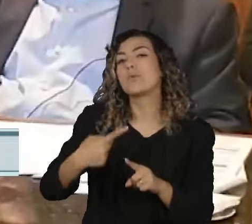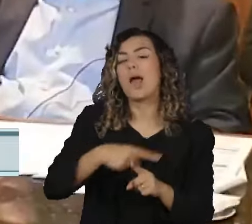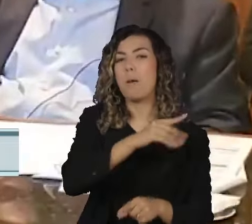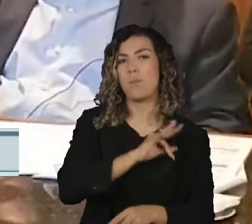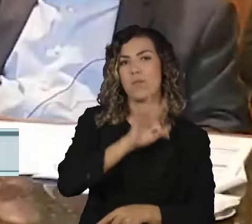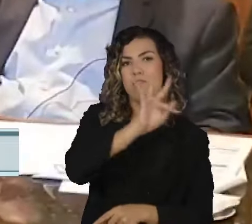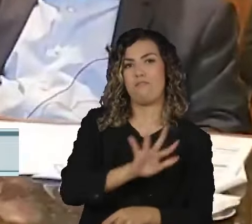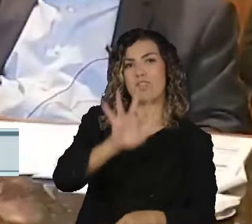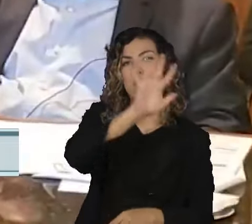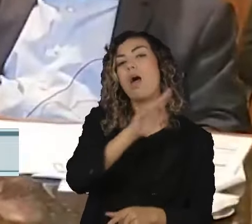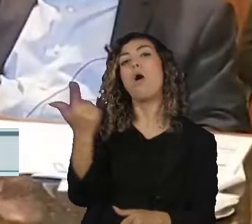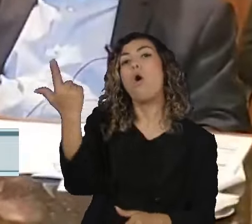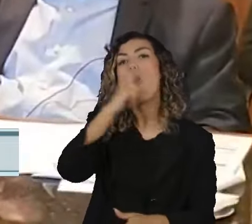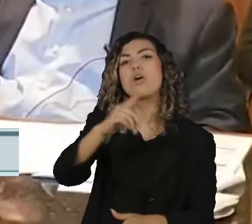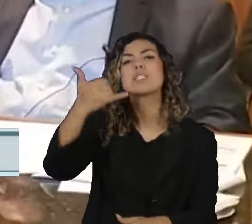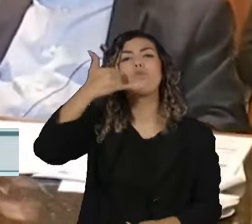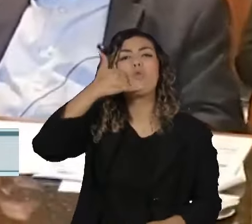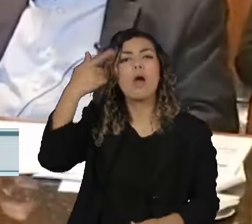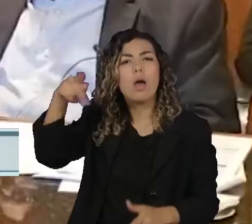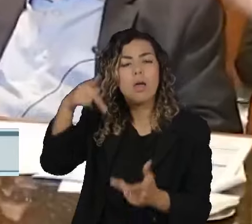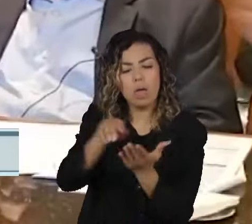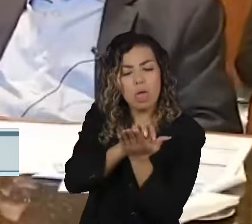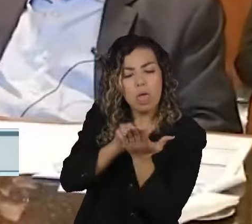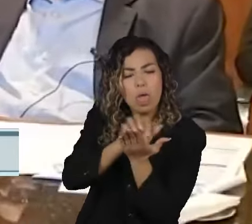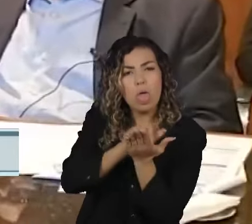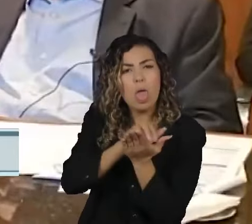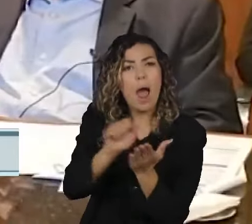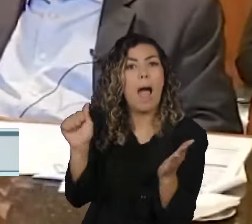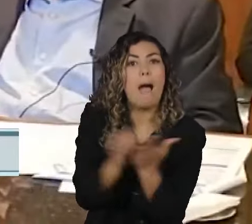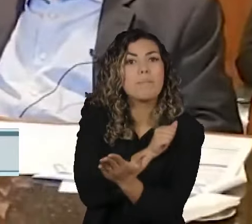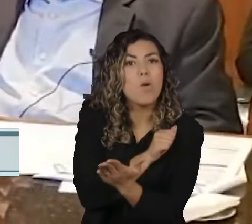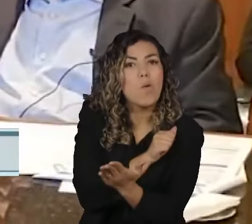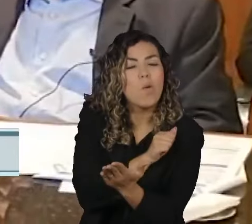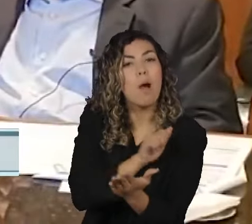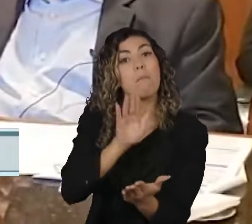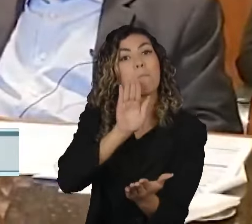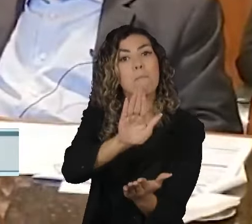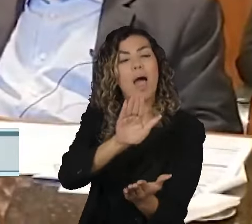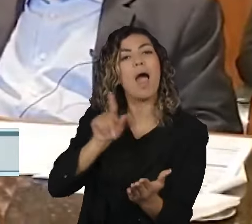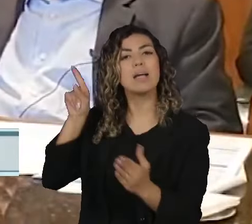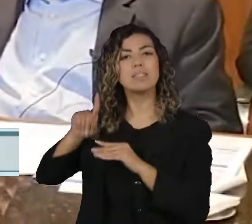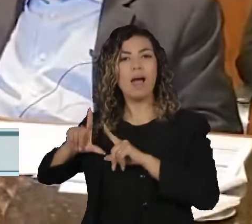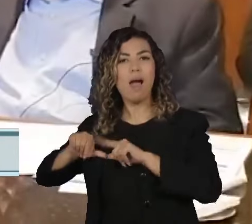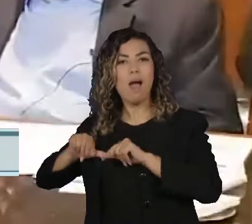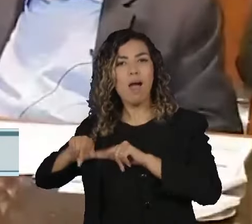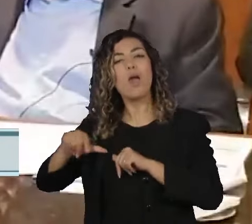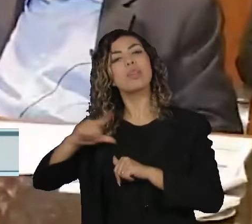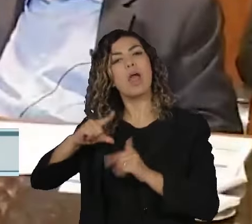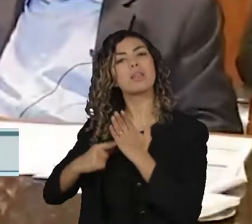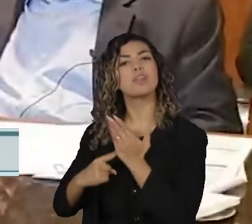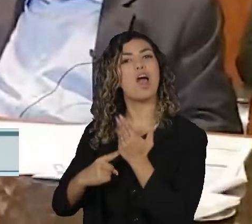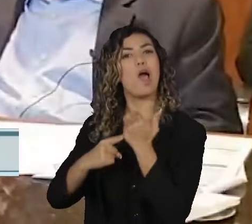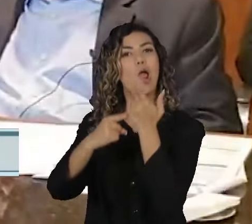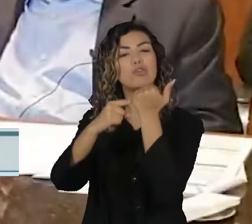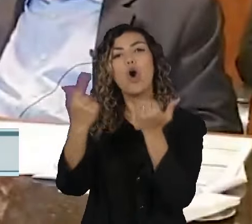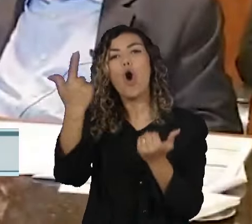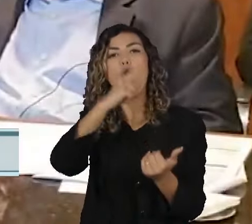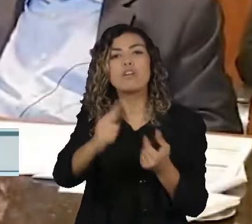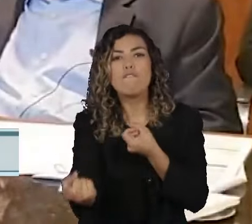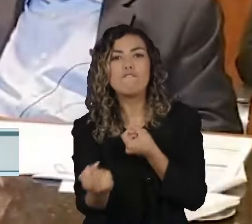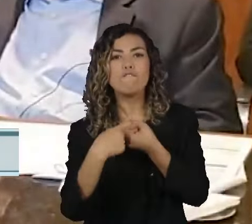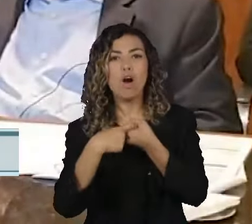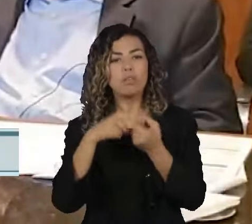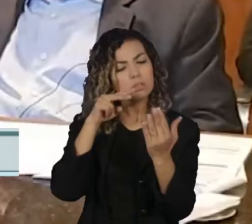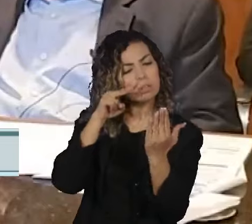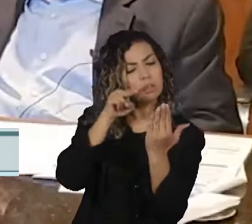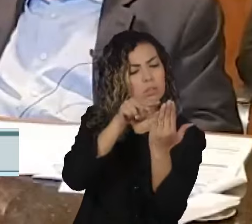dele. Um dispositivo de espionagem israelense foi utilizado para reaver os dados. Cid foi questionado sobre